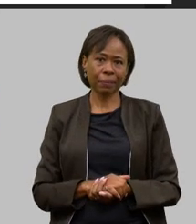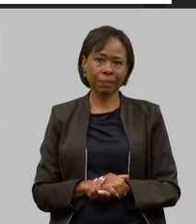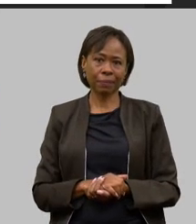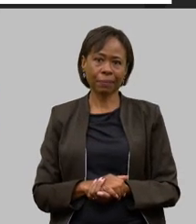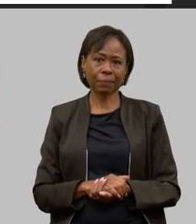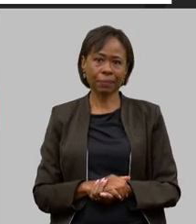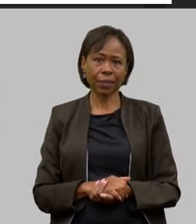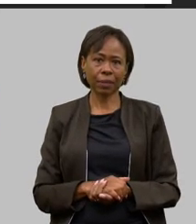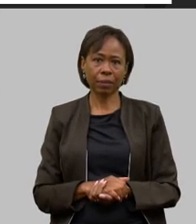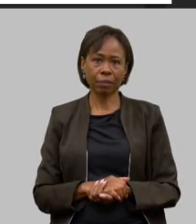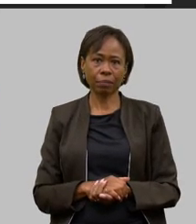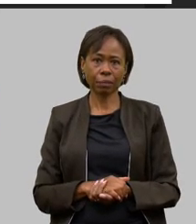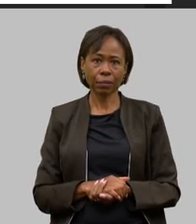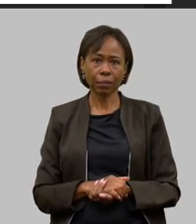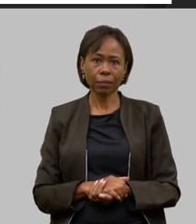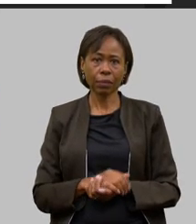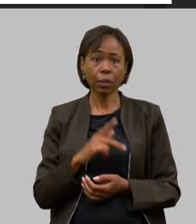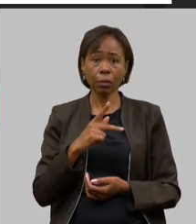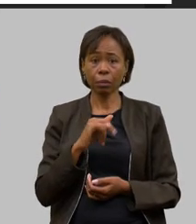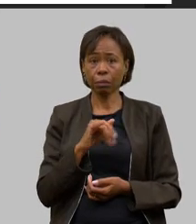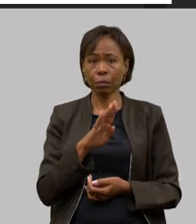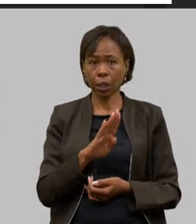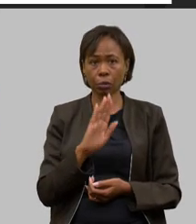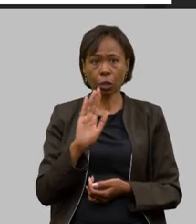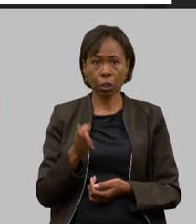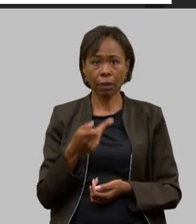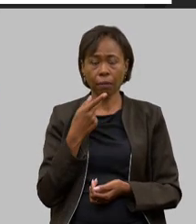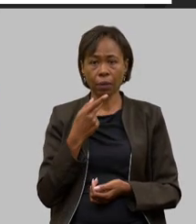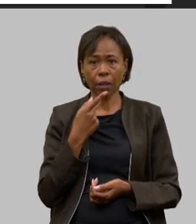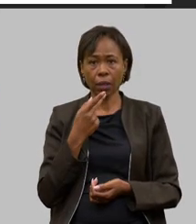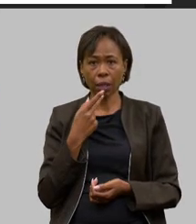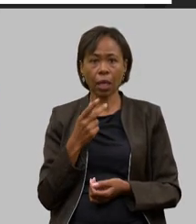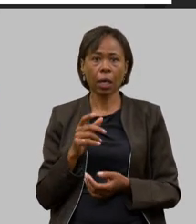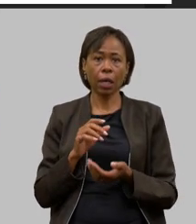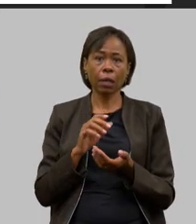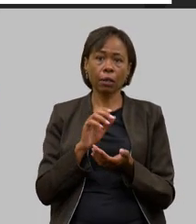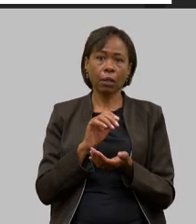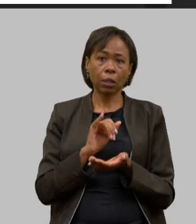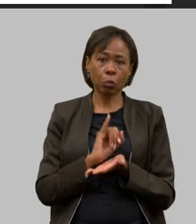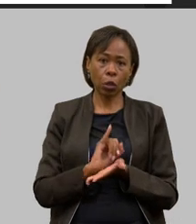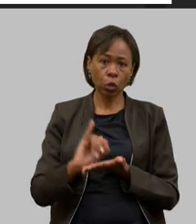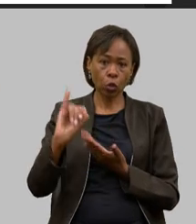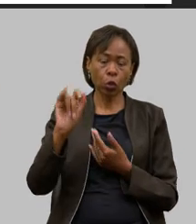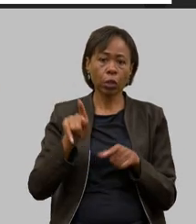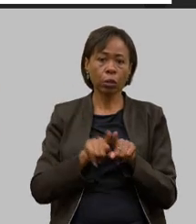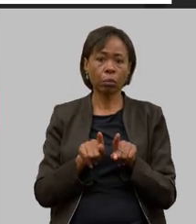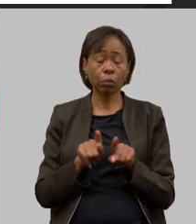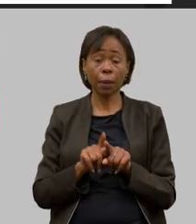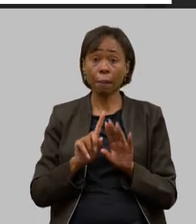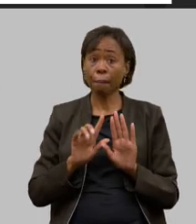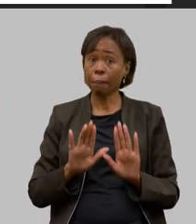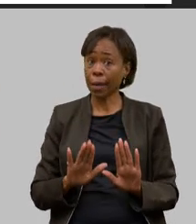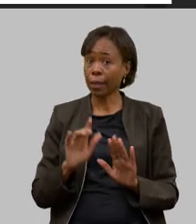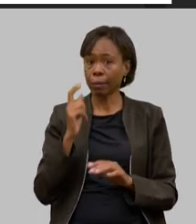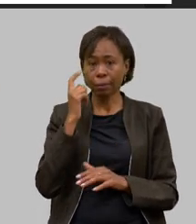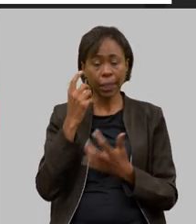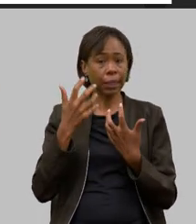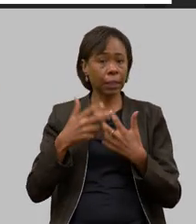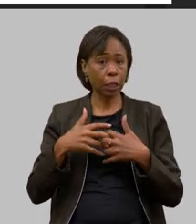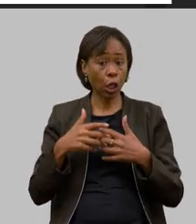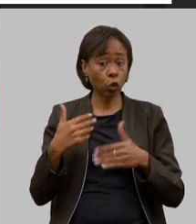aqui eu já falei do PIB e já falei das exportações mas refletindo que nós temos um crescimento